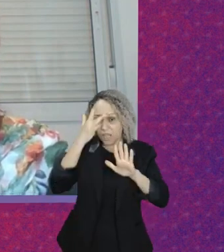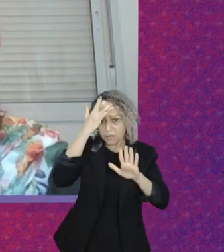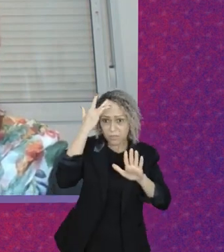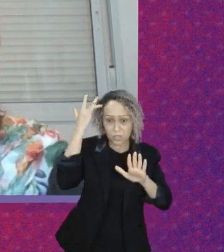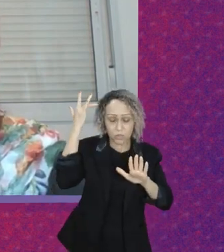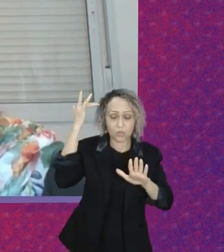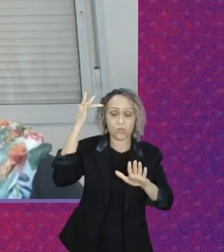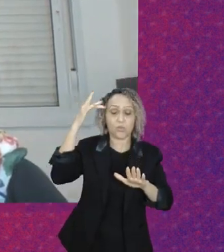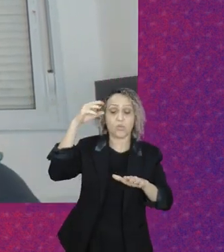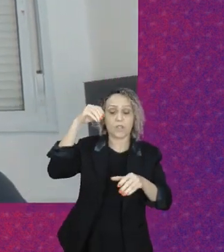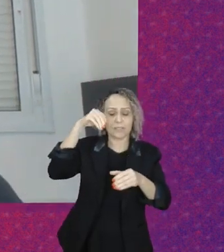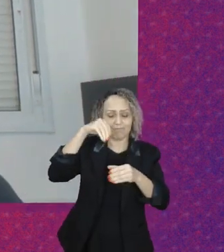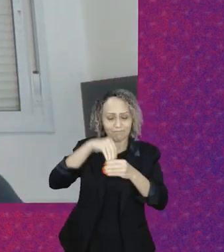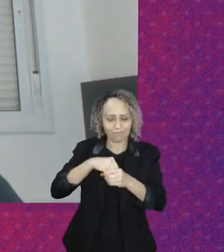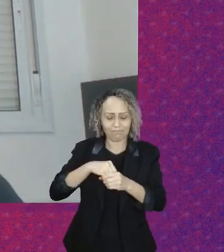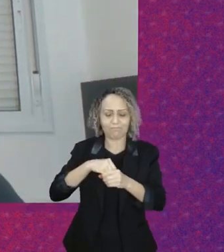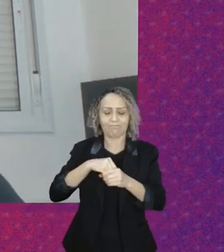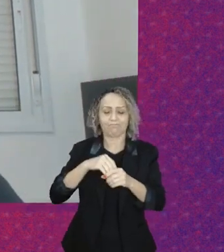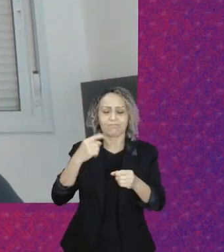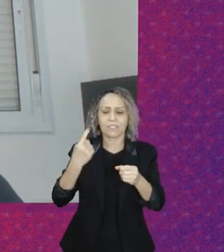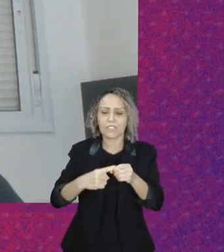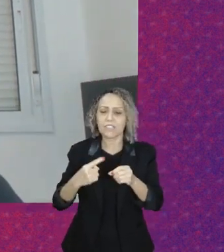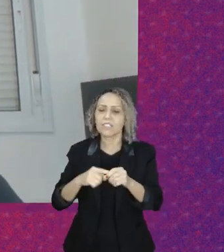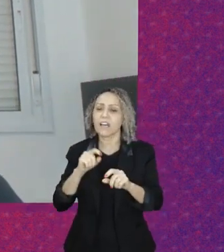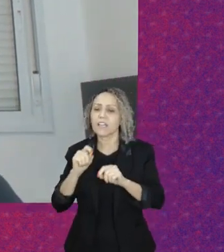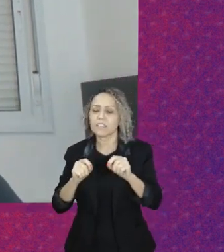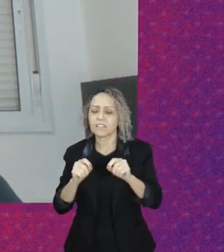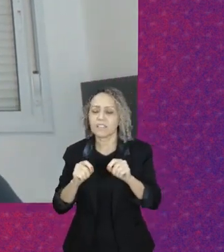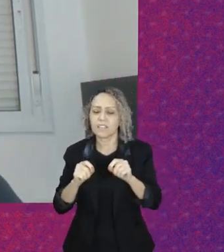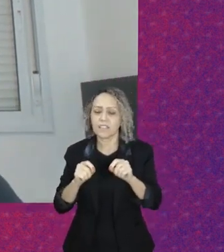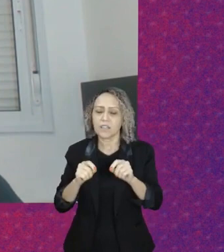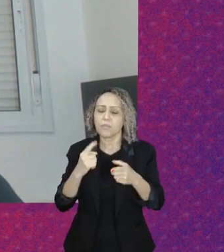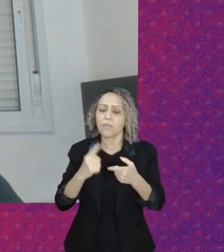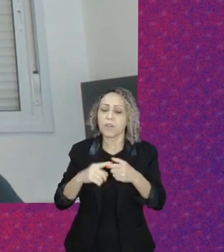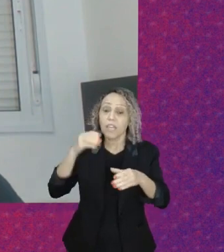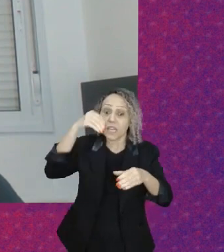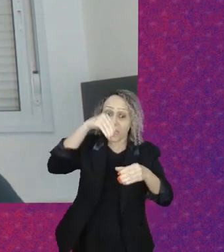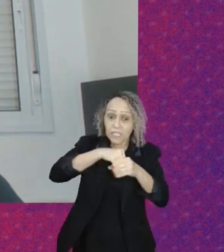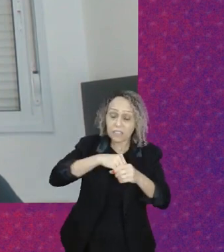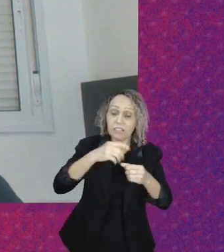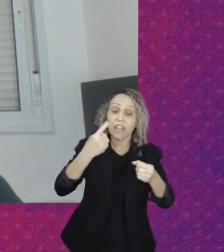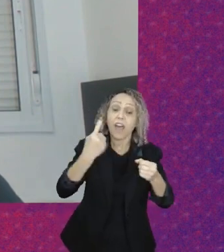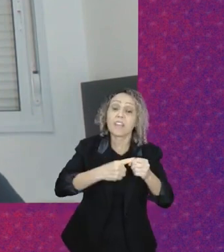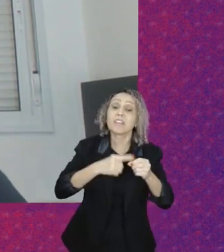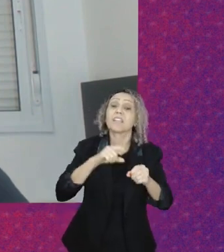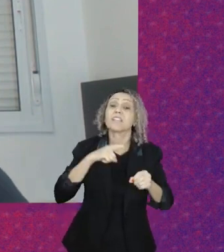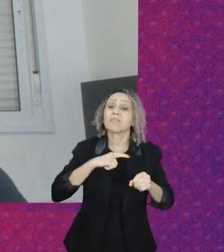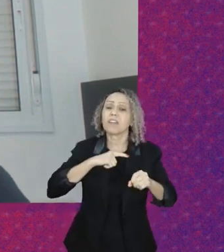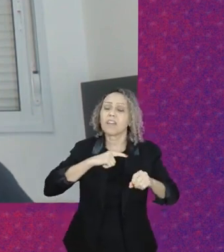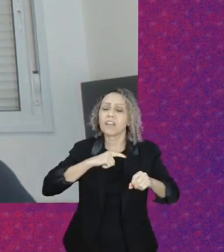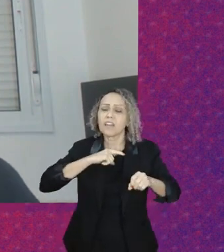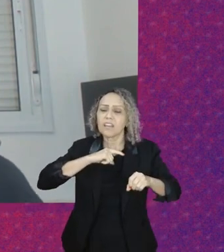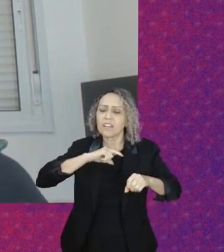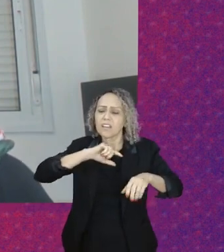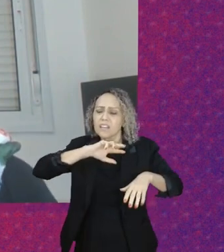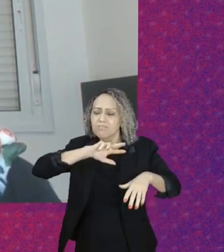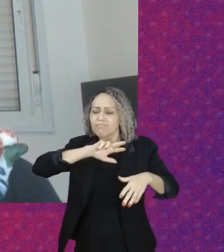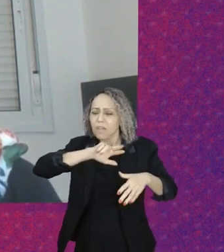pela diversidade. A diversidade é aquilo que